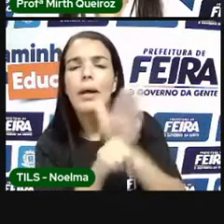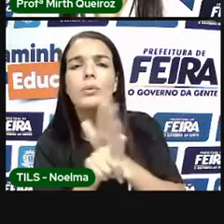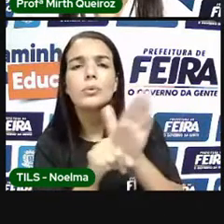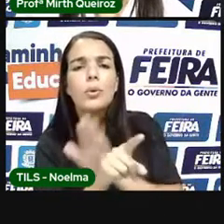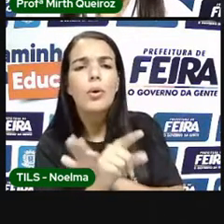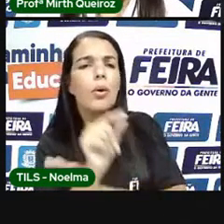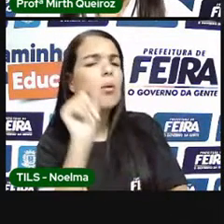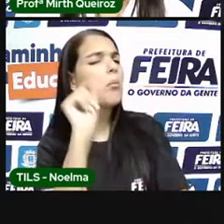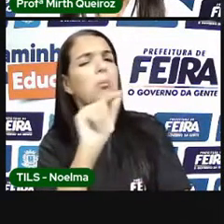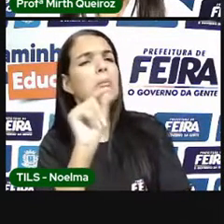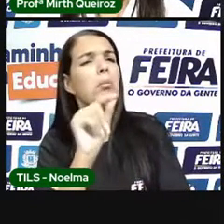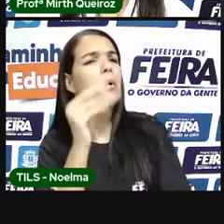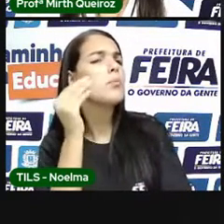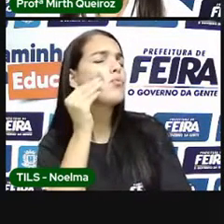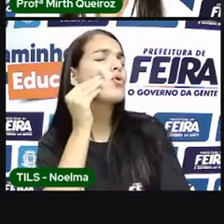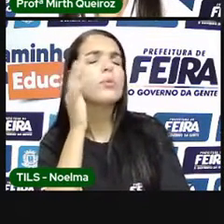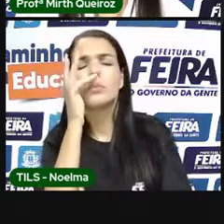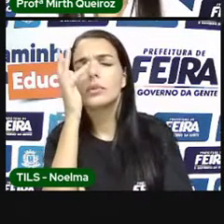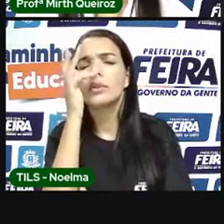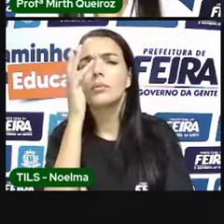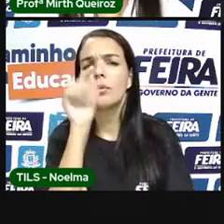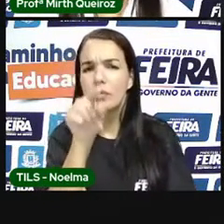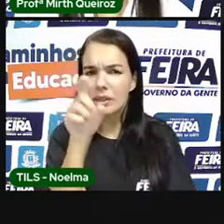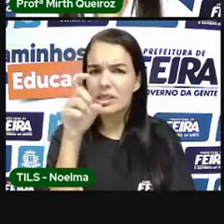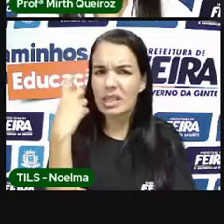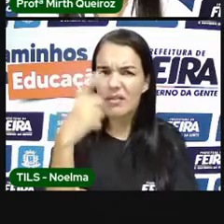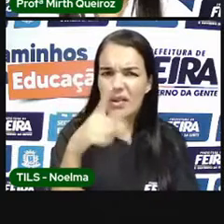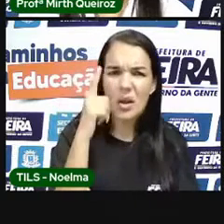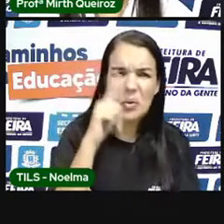Beija-Flor, será que você vai conseguir?